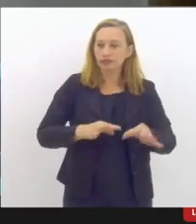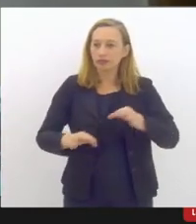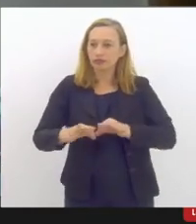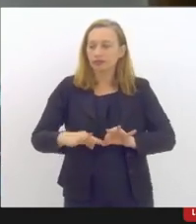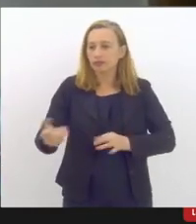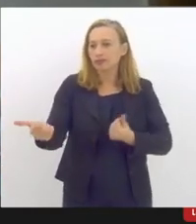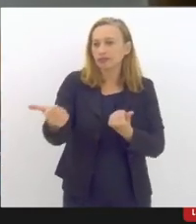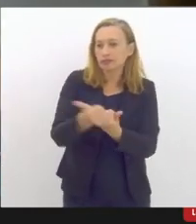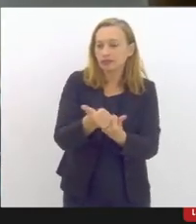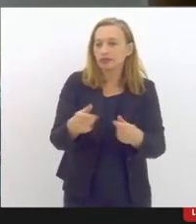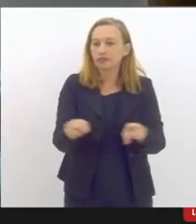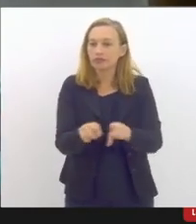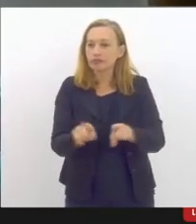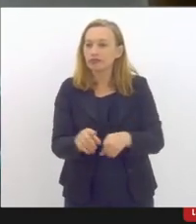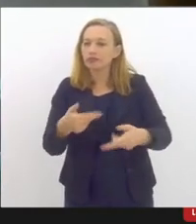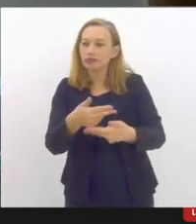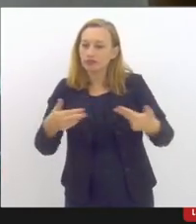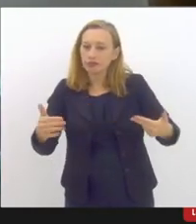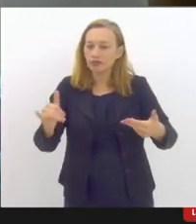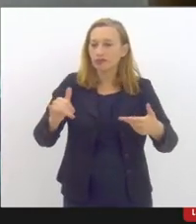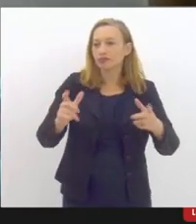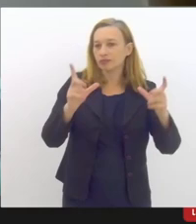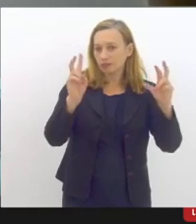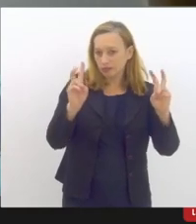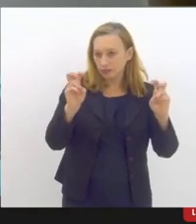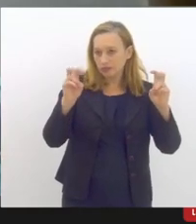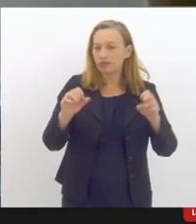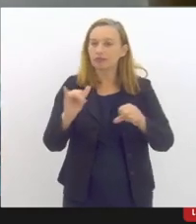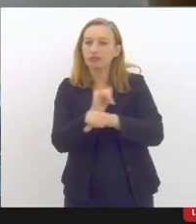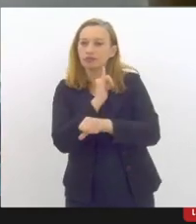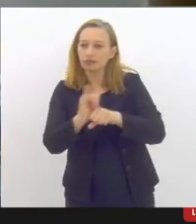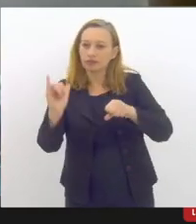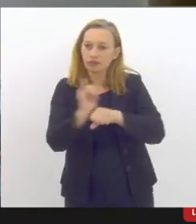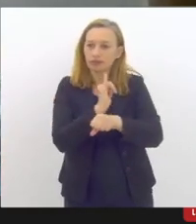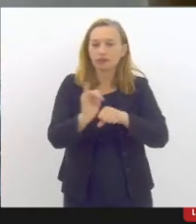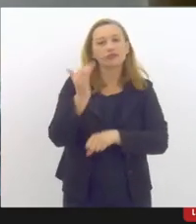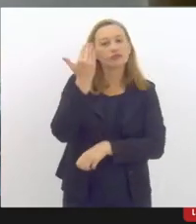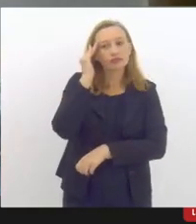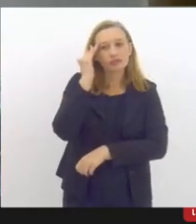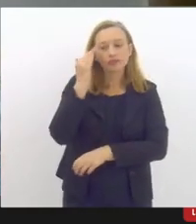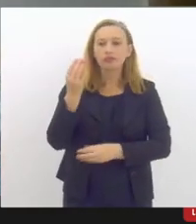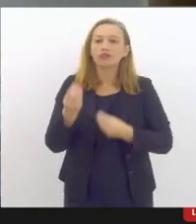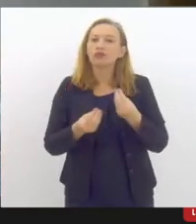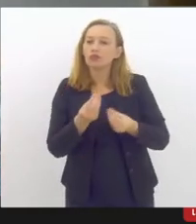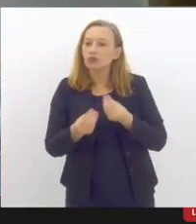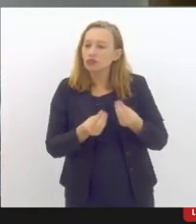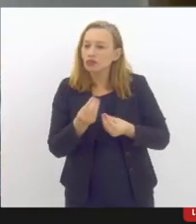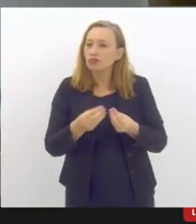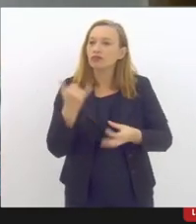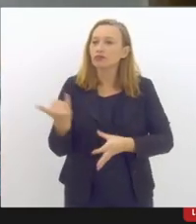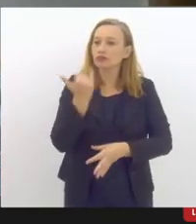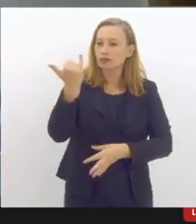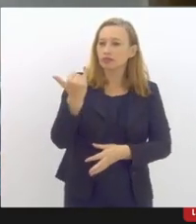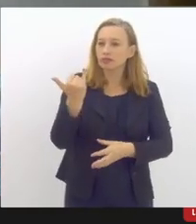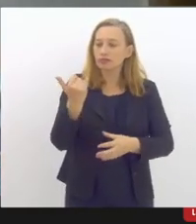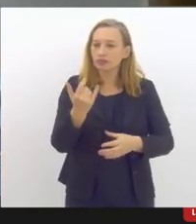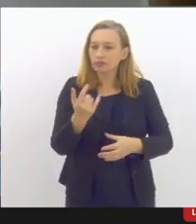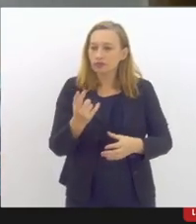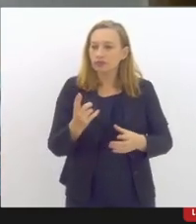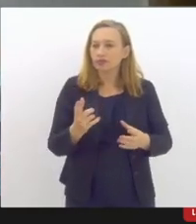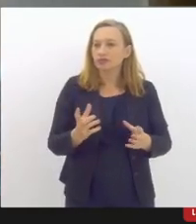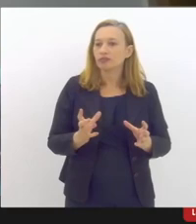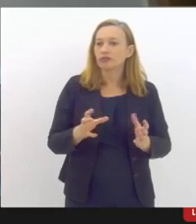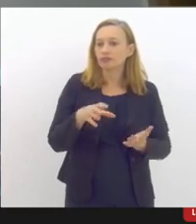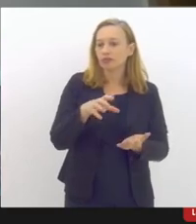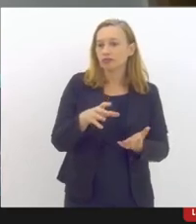para todos os casos que são estratégicos e que são entendidos como importantes para a rede. Então,